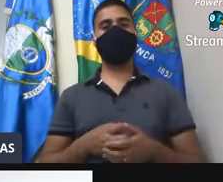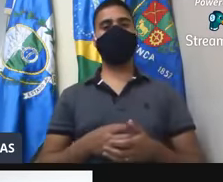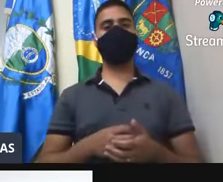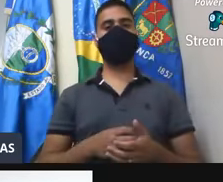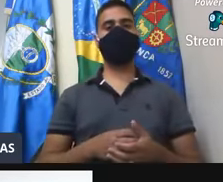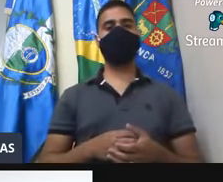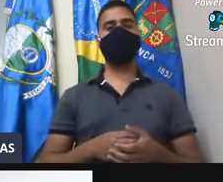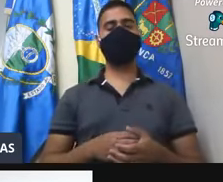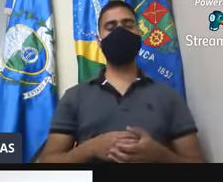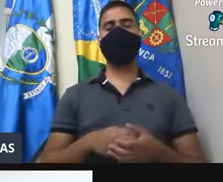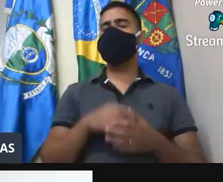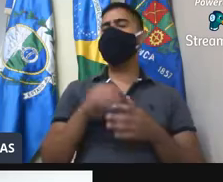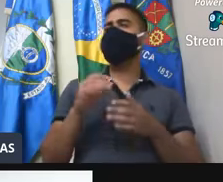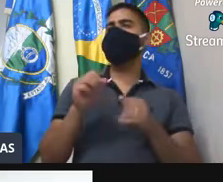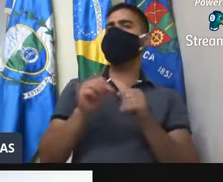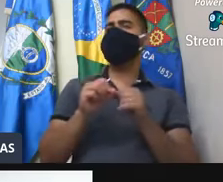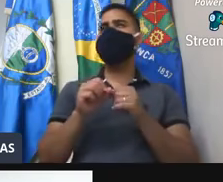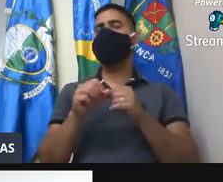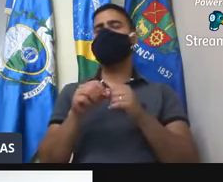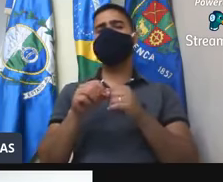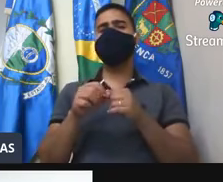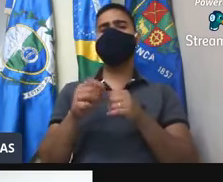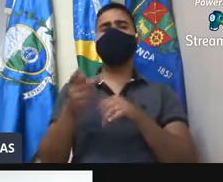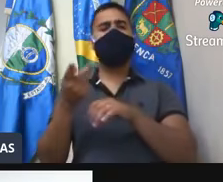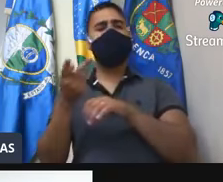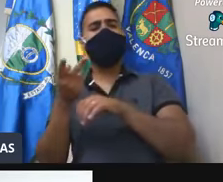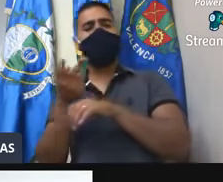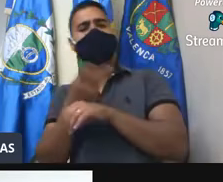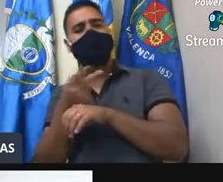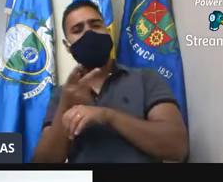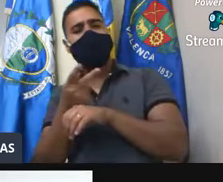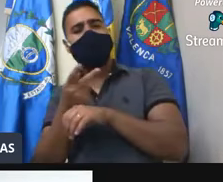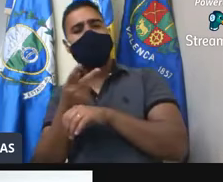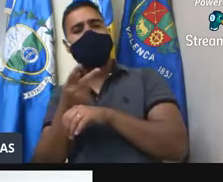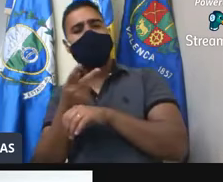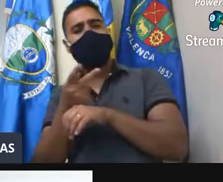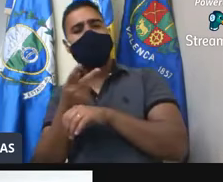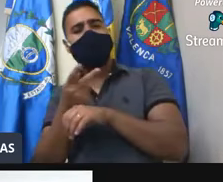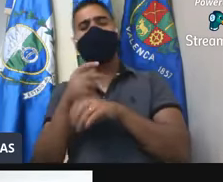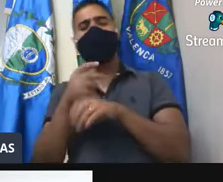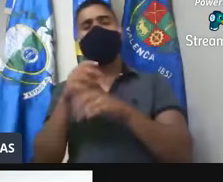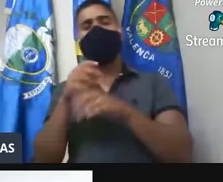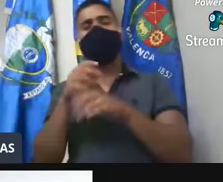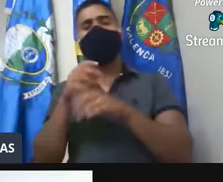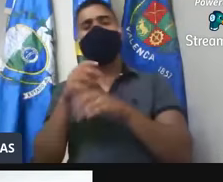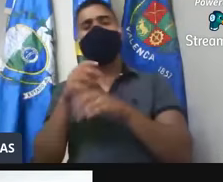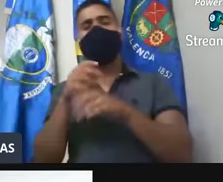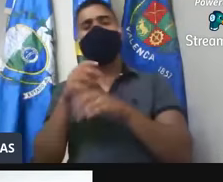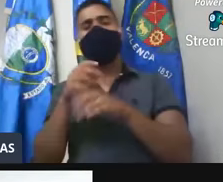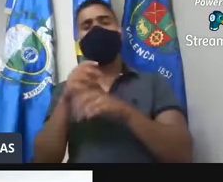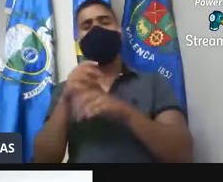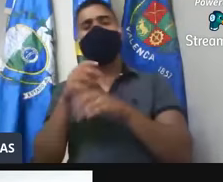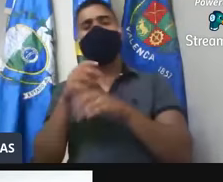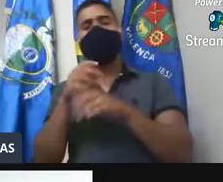Traçando um paralelo já, né, nesse assunto de transporte, a gente já vem debatendo há algum tempo aí,